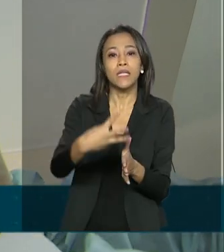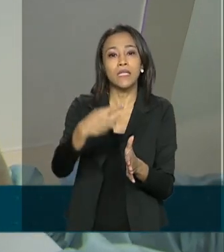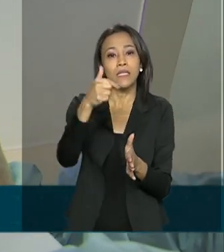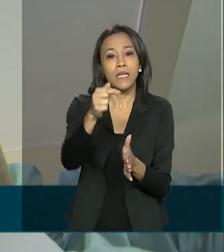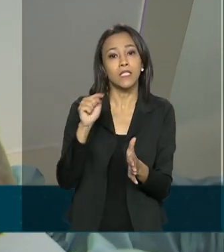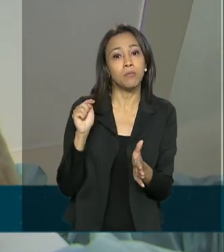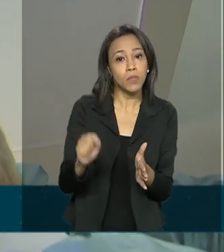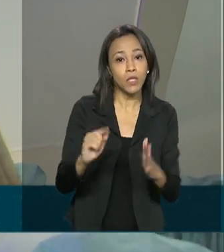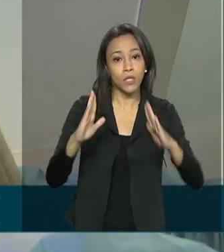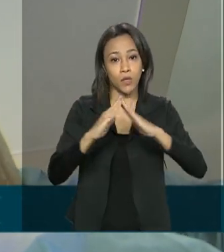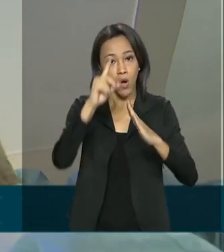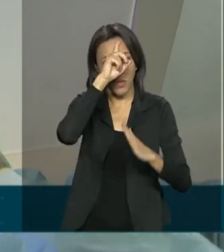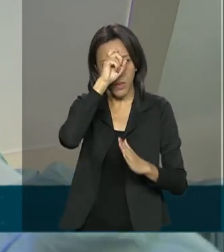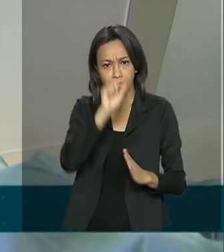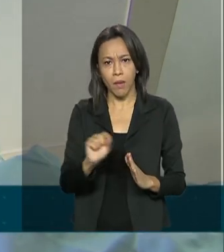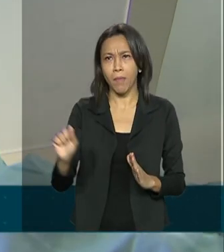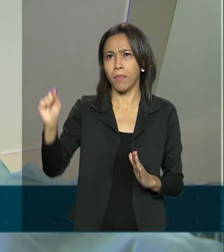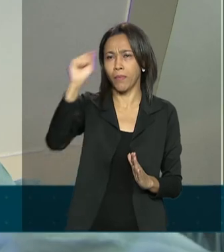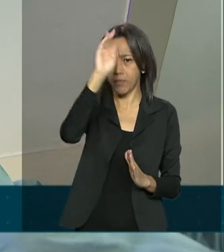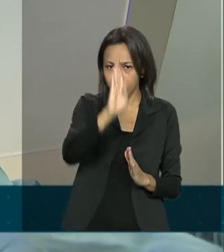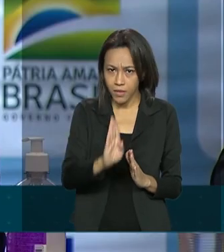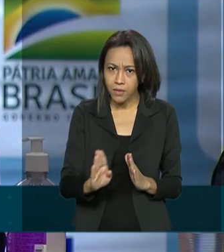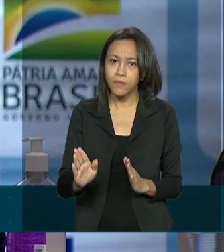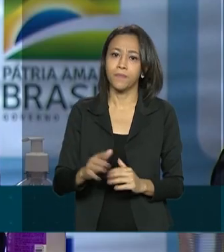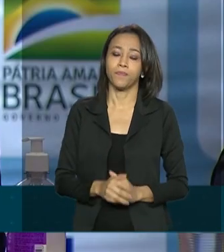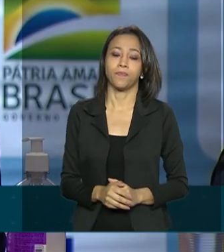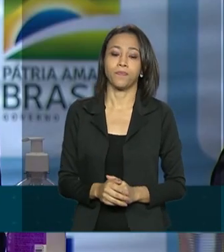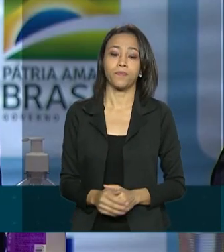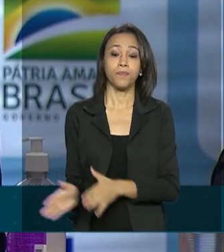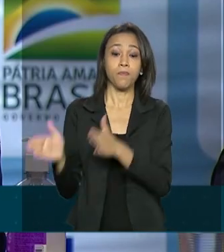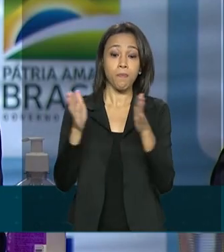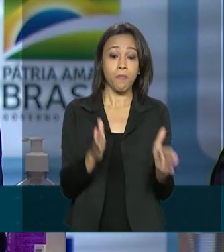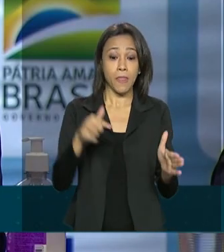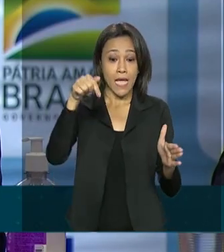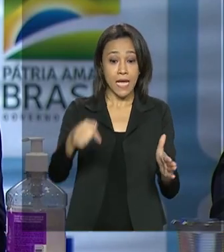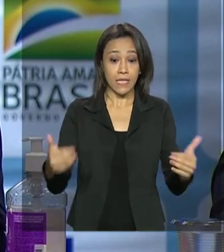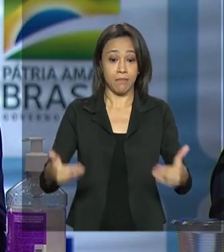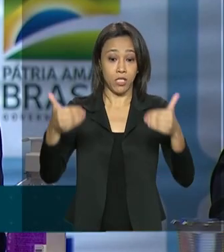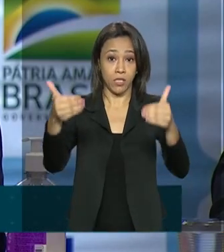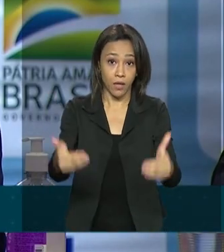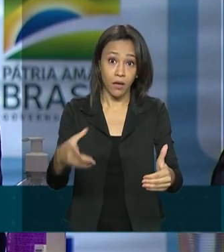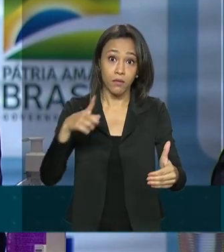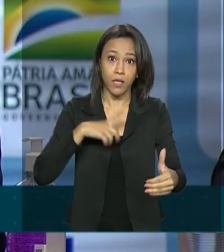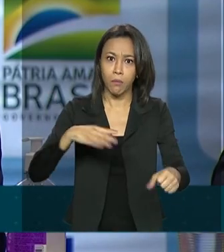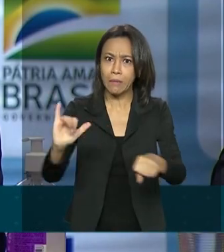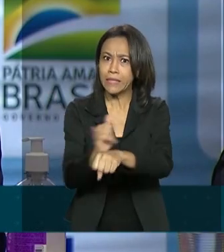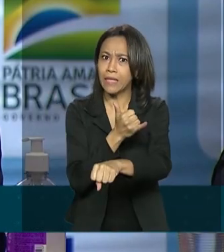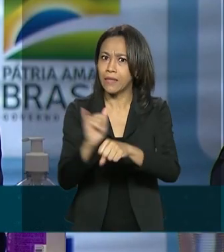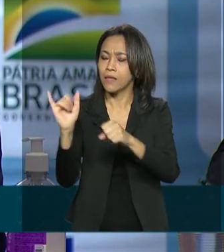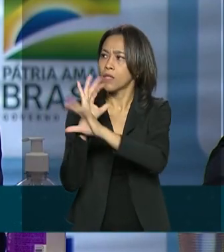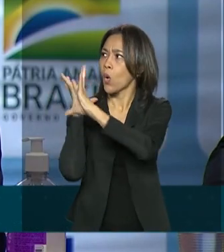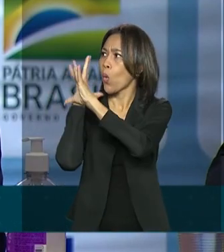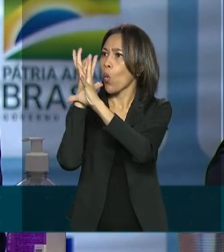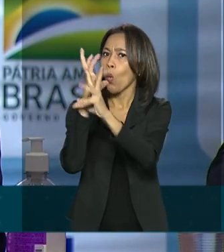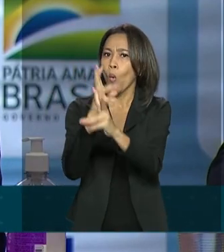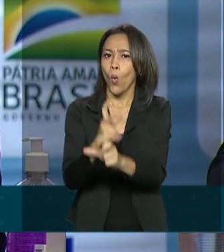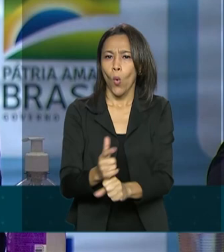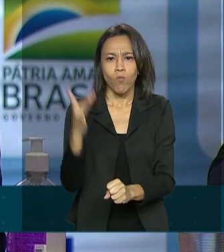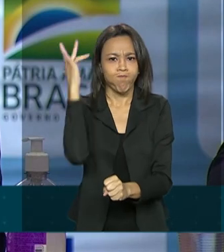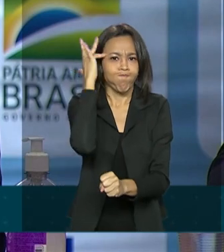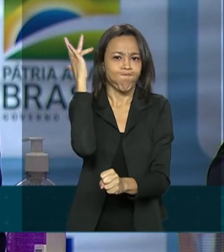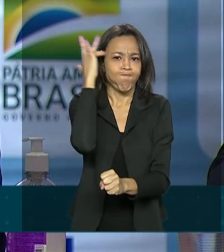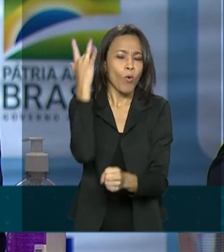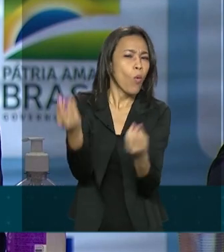vacinação distribuídos por todo o país. Esse ministério tem uma expertise acumulada de décadas, de décadas,